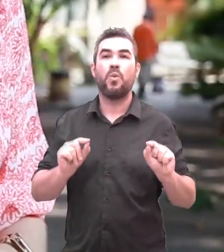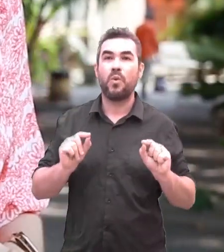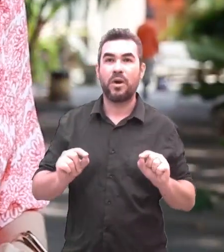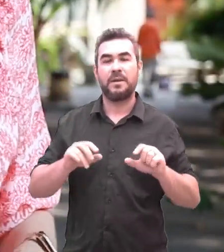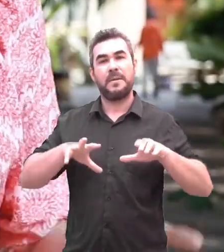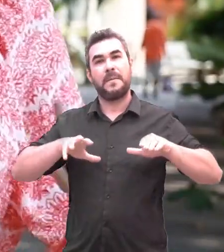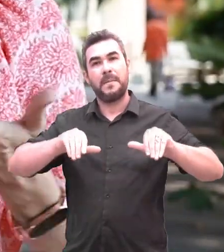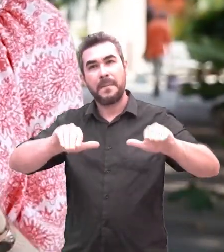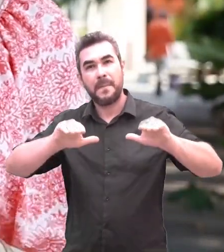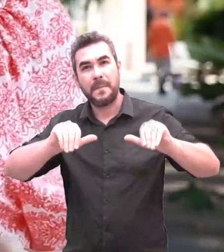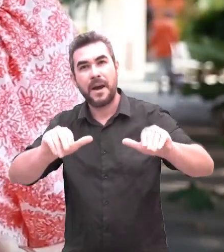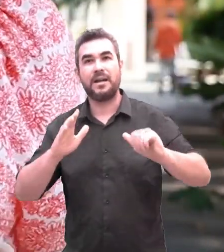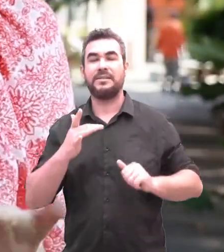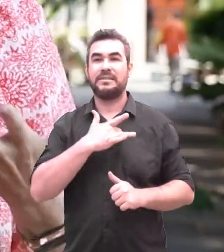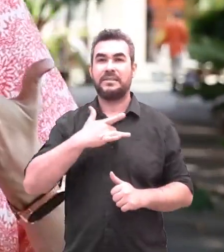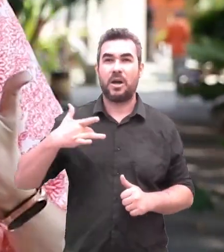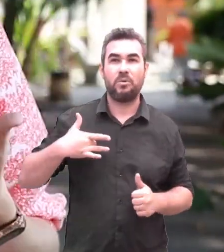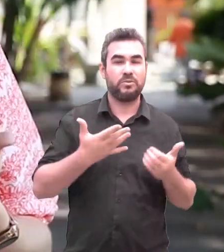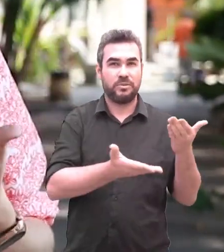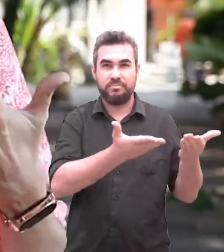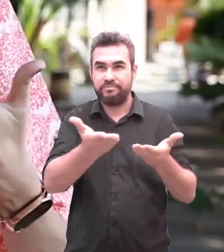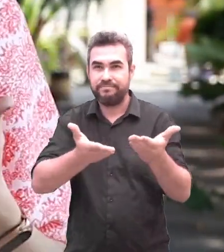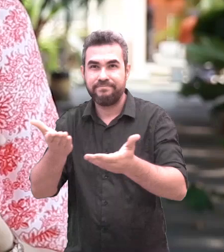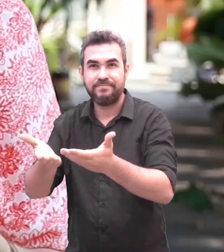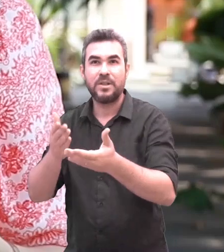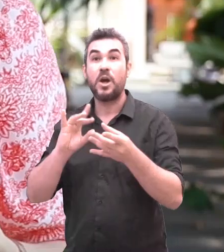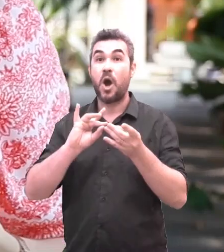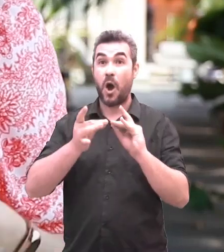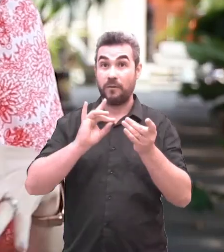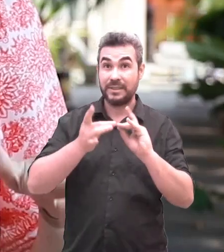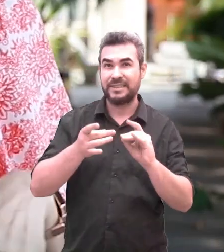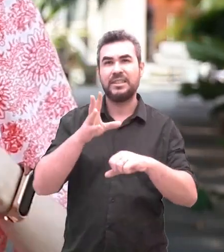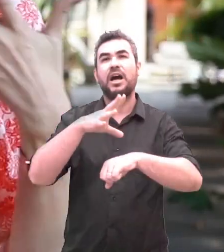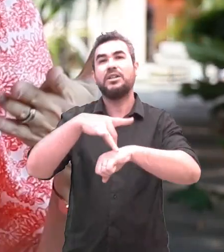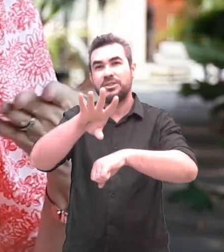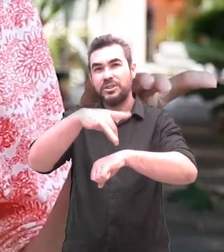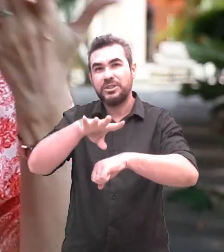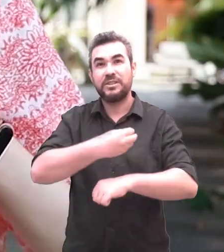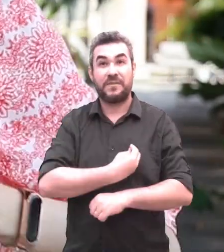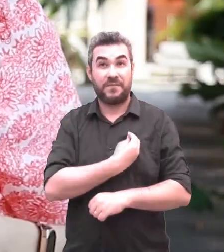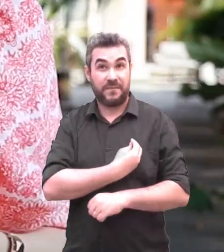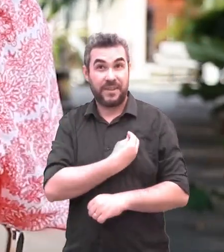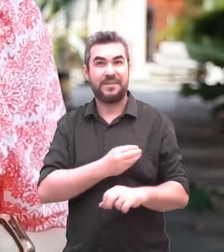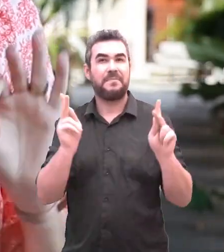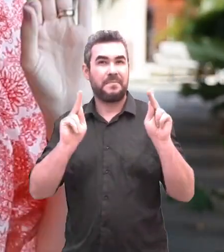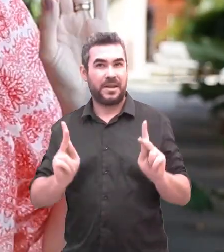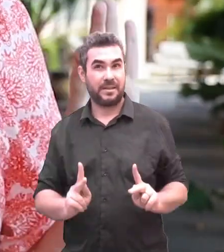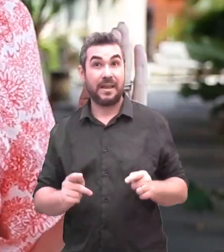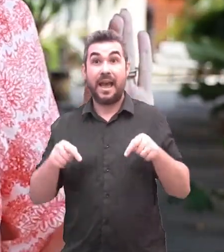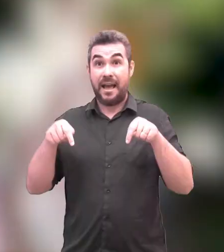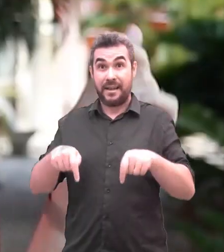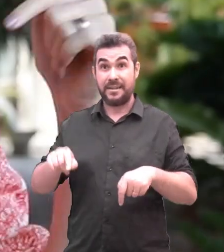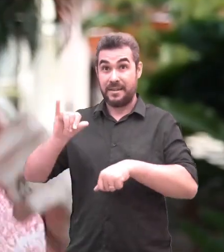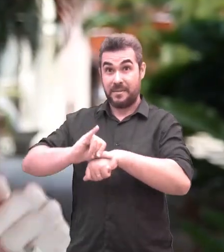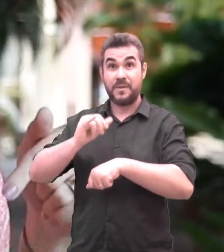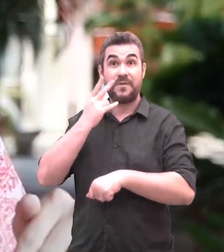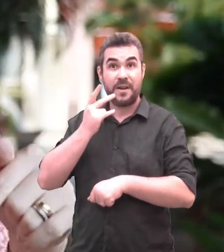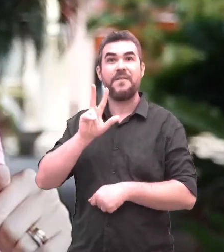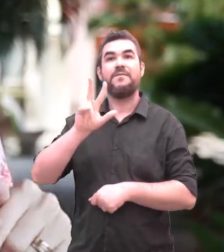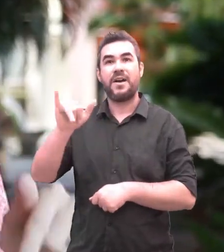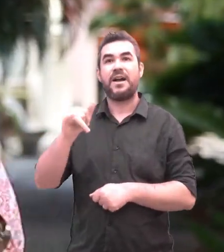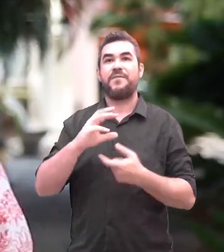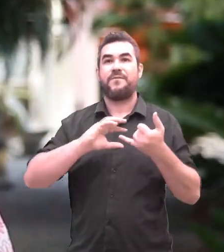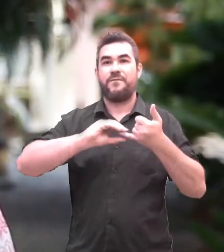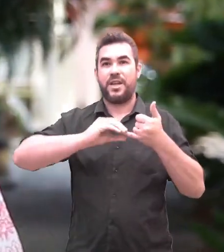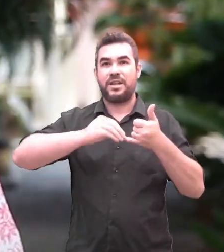programação do interior, massoterapia, oficina, serviços de saúde e muita dica para você levar aí uma vida bem zen. E aqui na